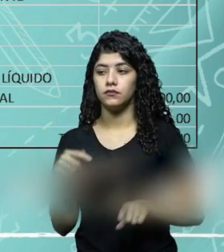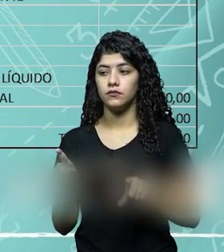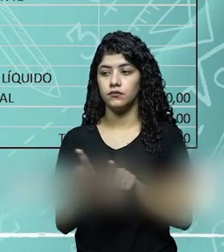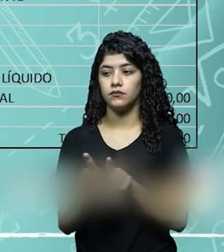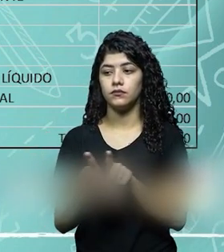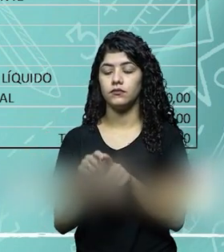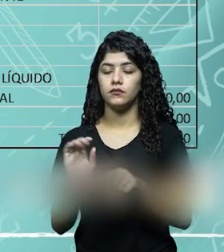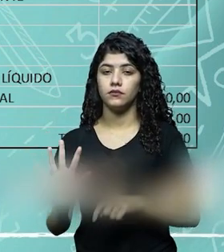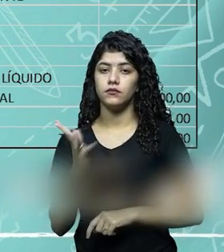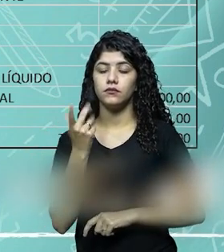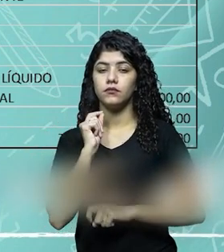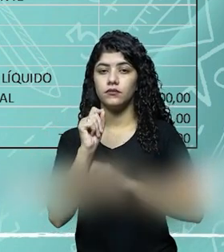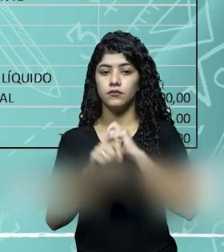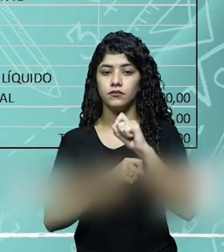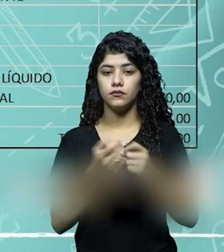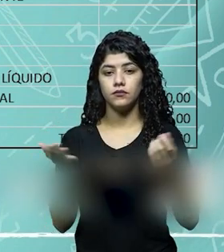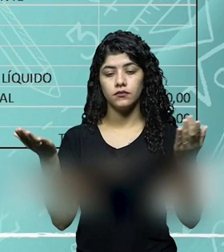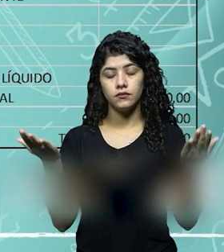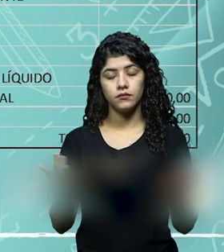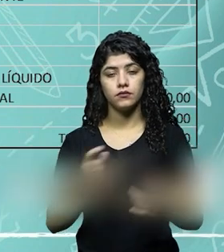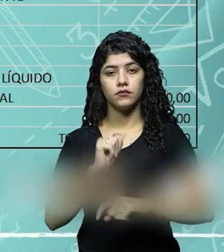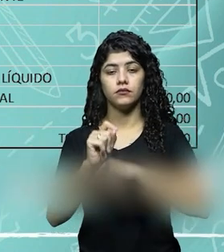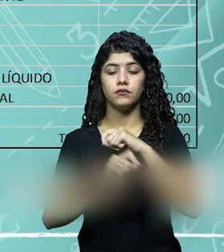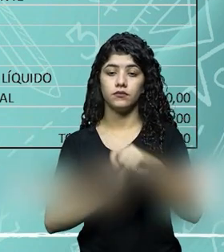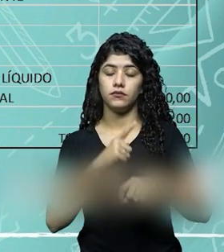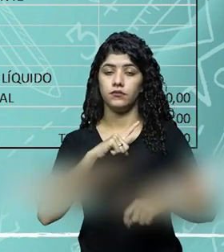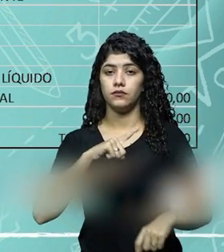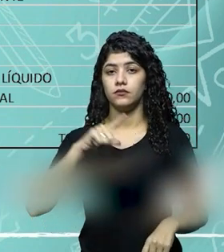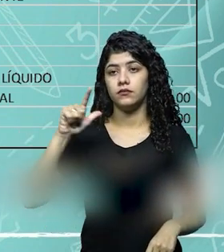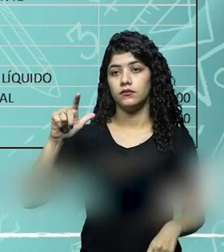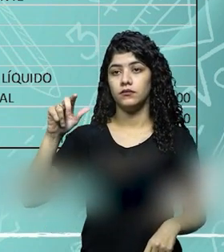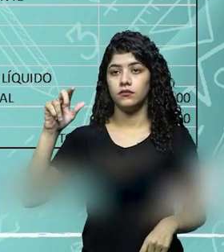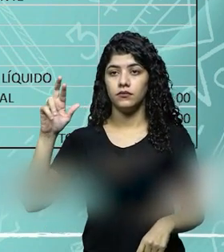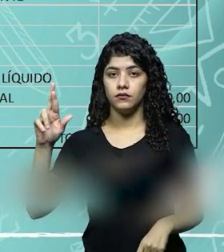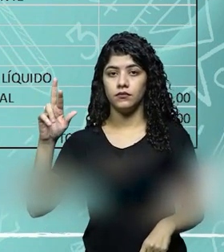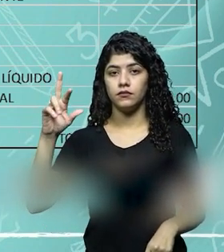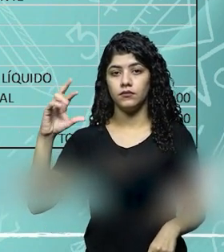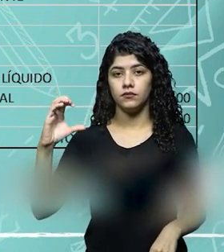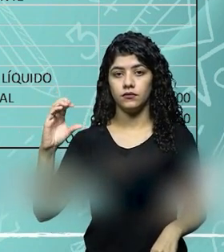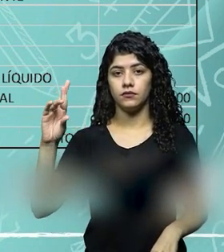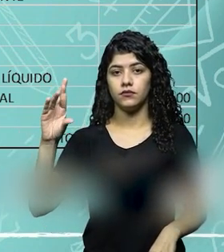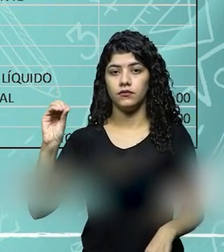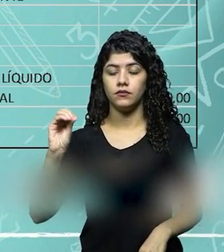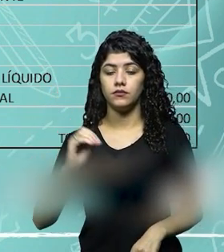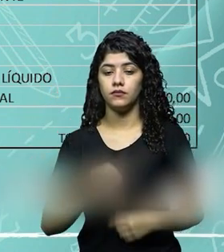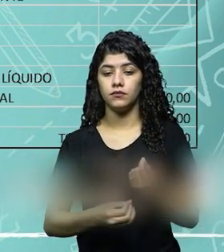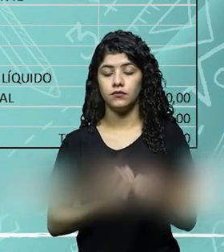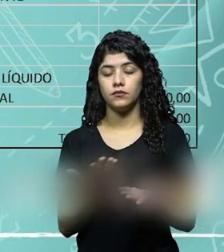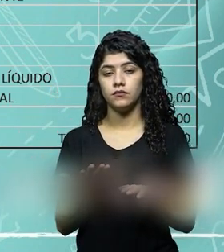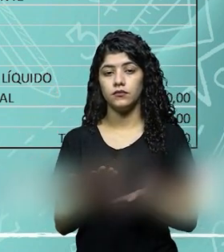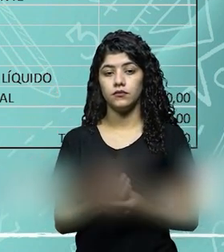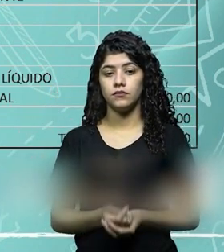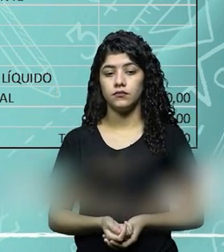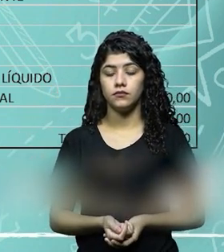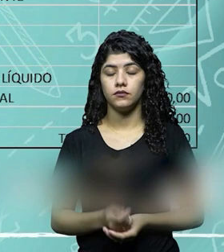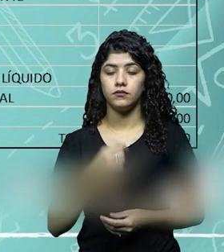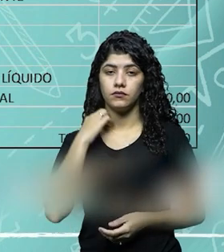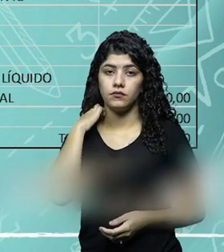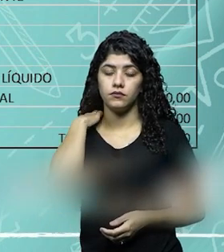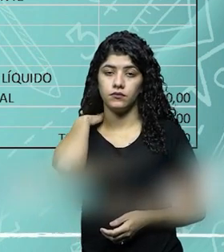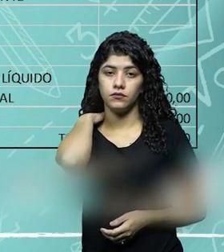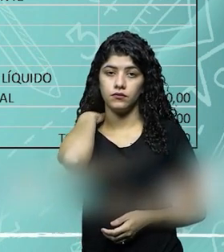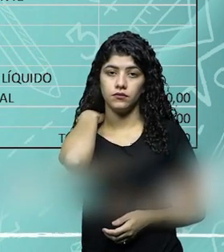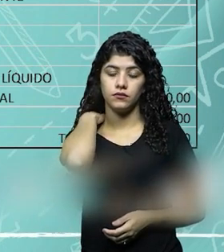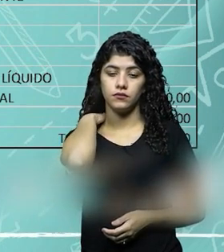custos incorridos, as despesas que aconteceram, tem como a gente apurar o lucro, então na demonstração do resultado do exercício, nós temos